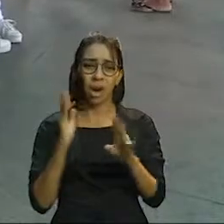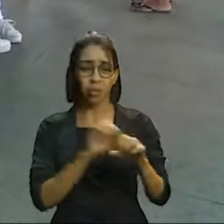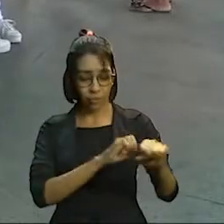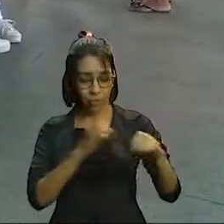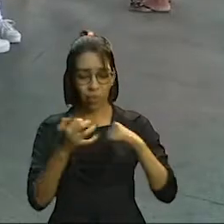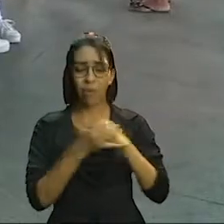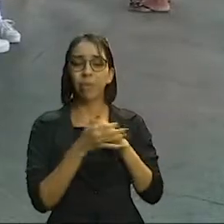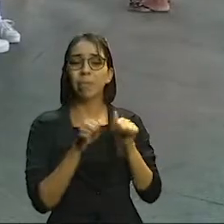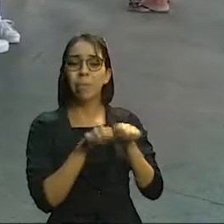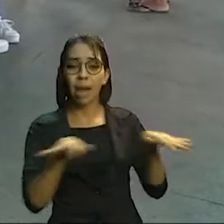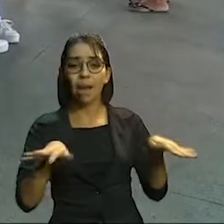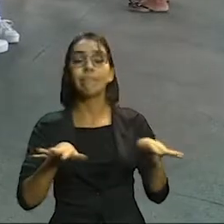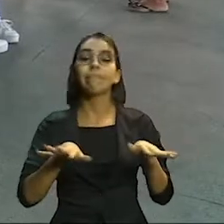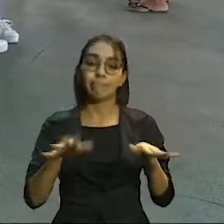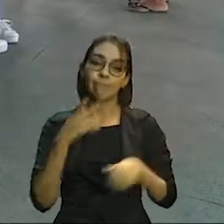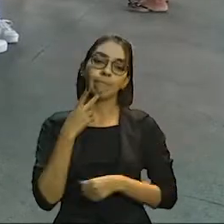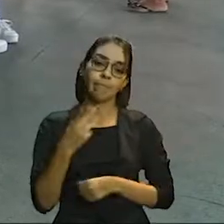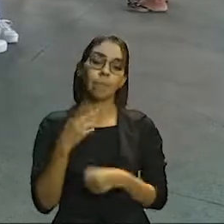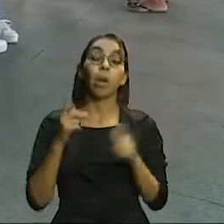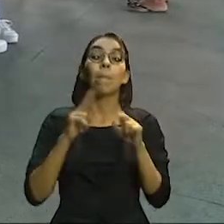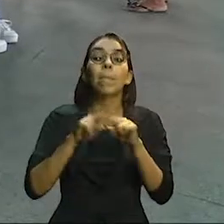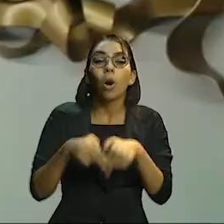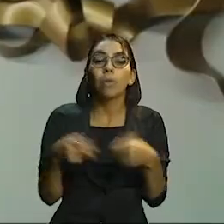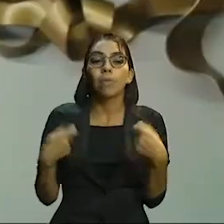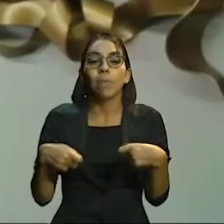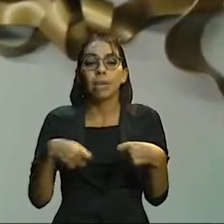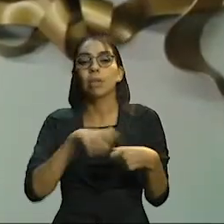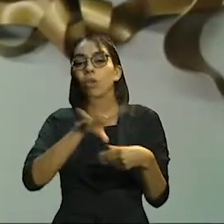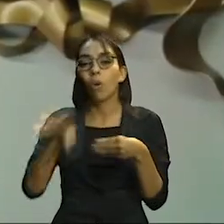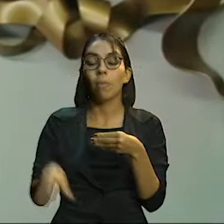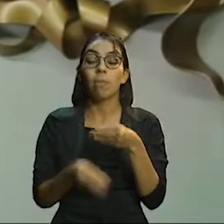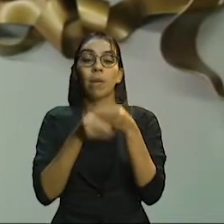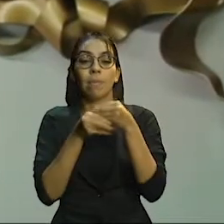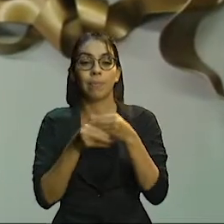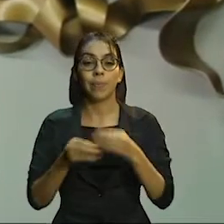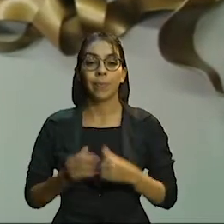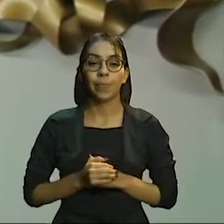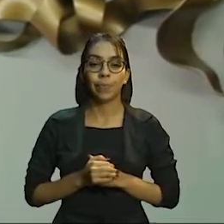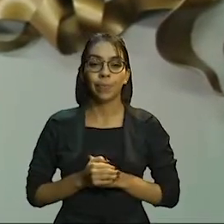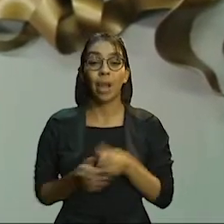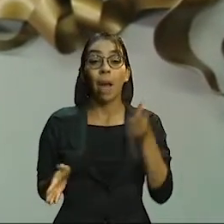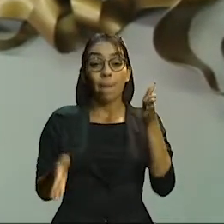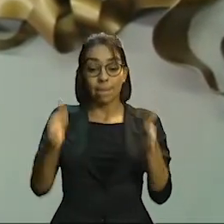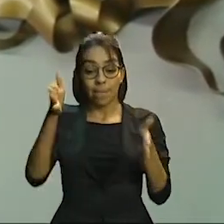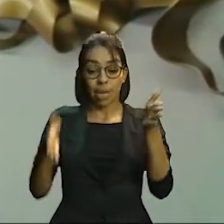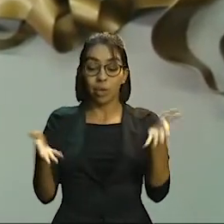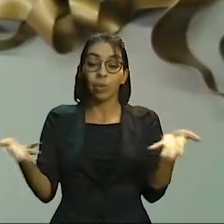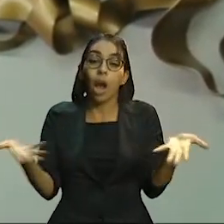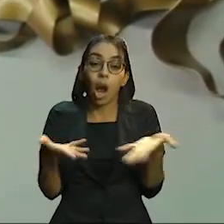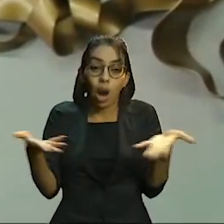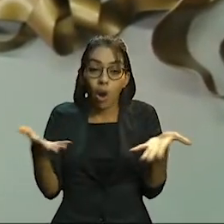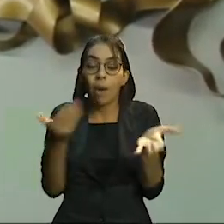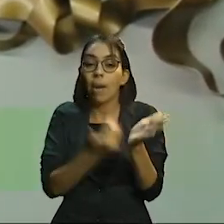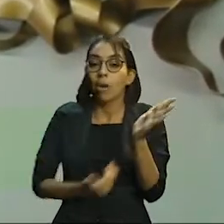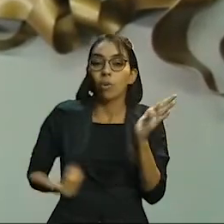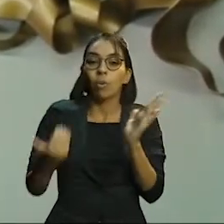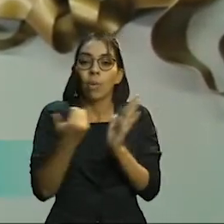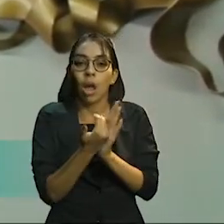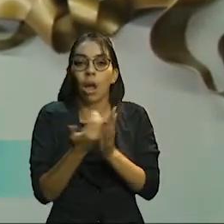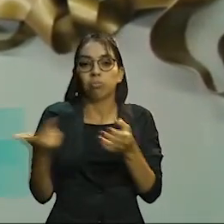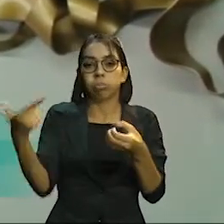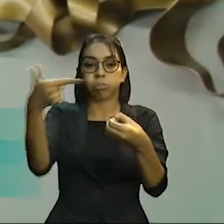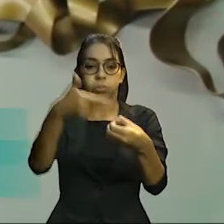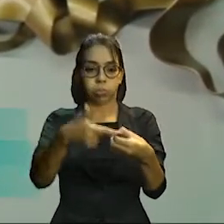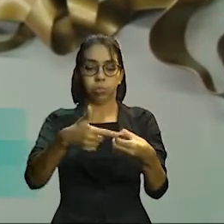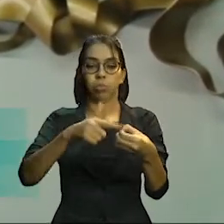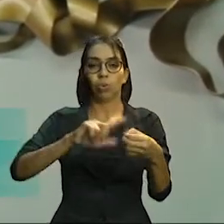justifica a necessidade da mudança de tarifa. Infelizmente, nesse período, nós tivemos muita alta de custos. O combustível só na pandemia